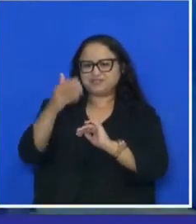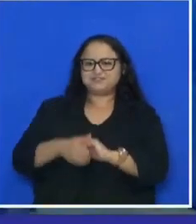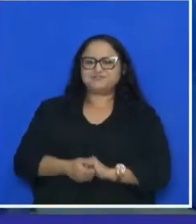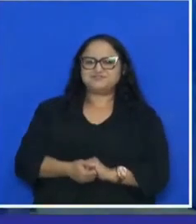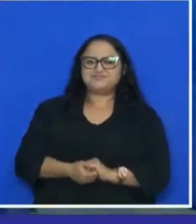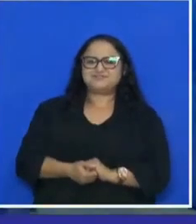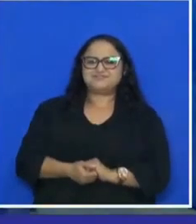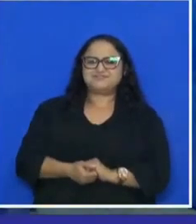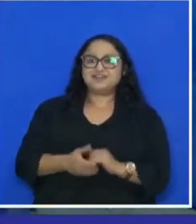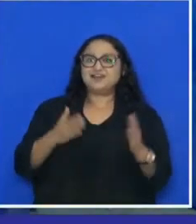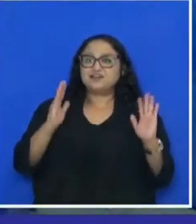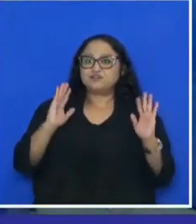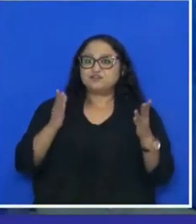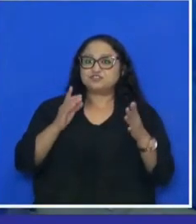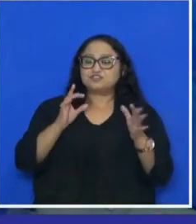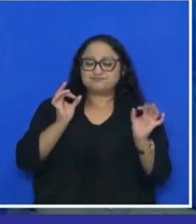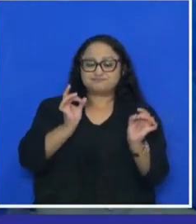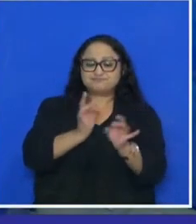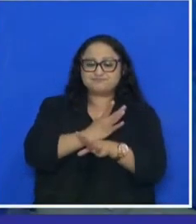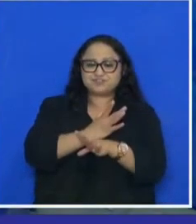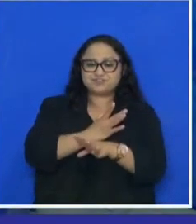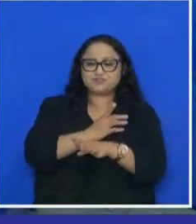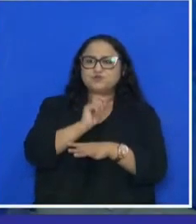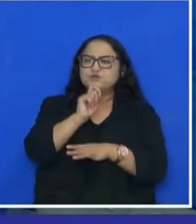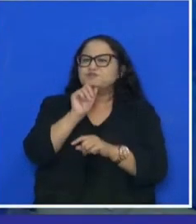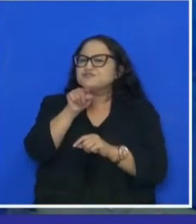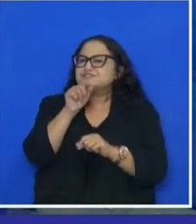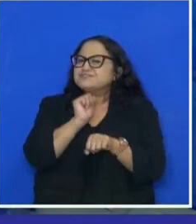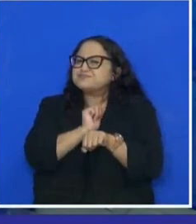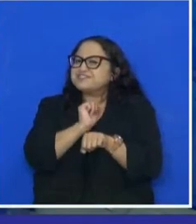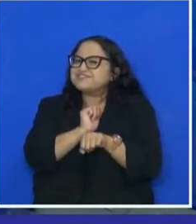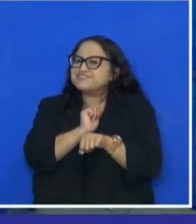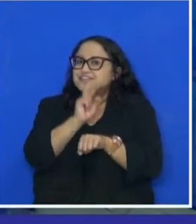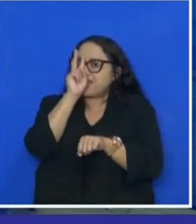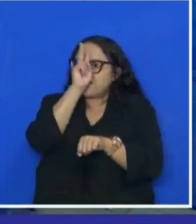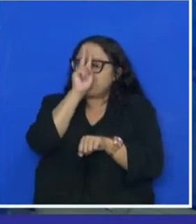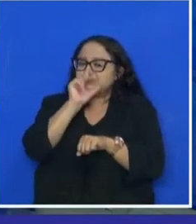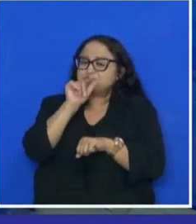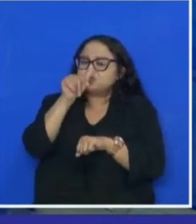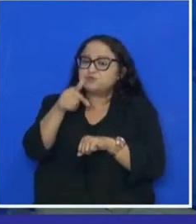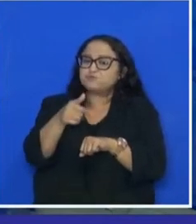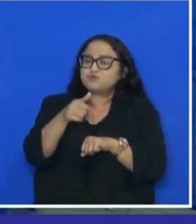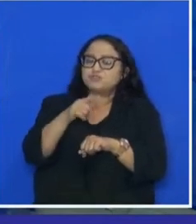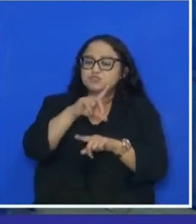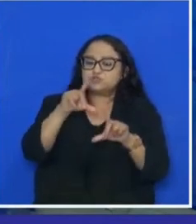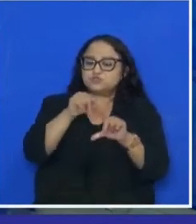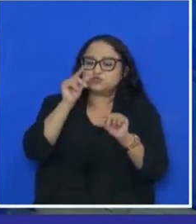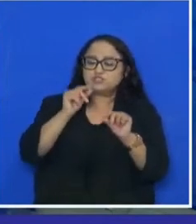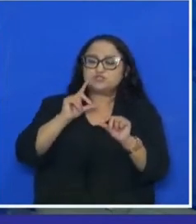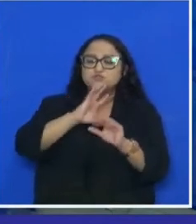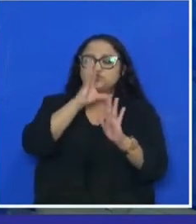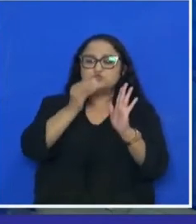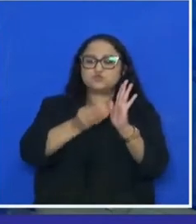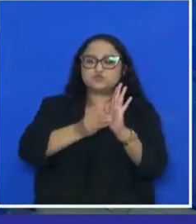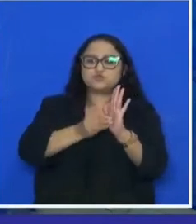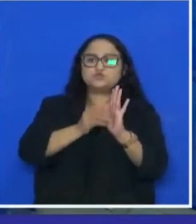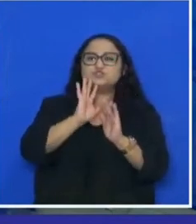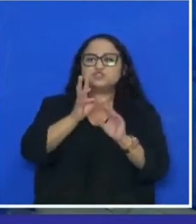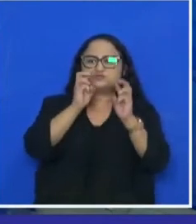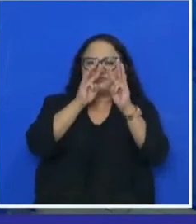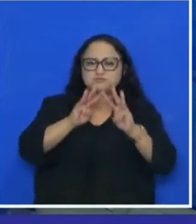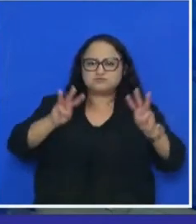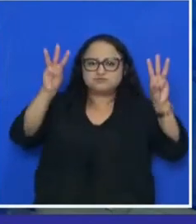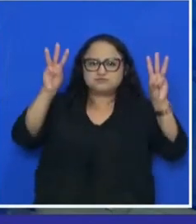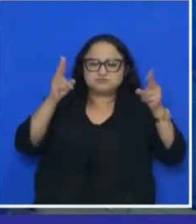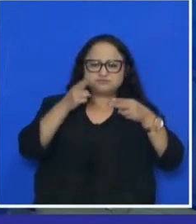Obrigado. Sorteio realizado, validado, era o que você esperava? Lembre-se, após a apuração, todos os resultados serão publicados na